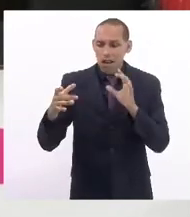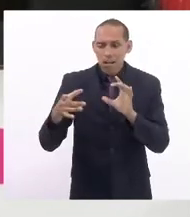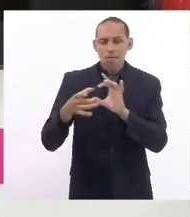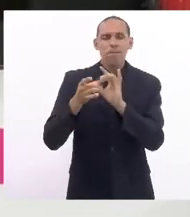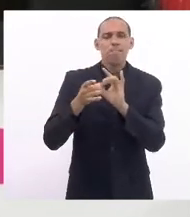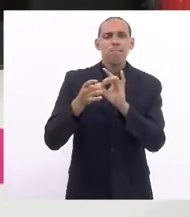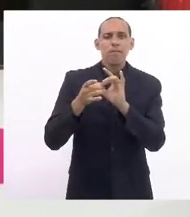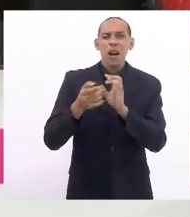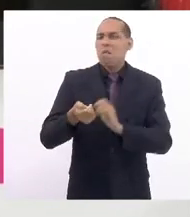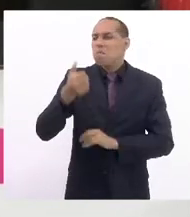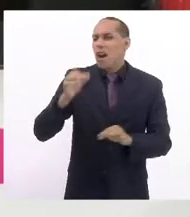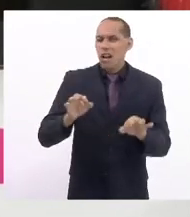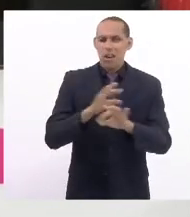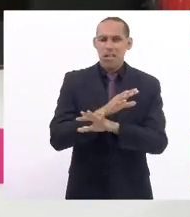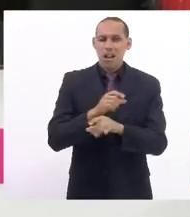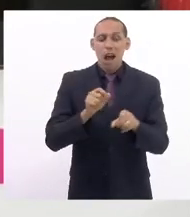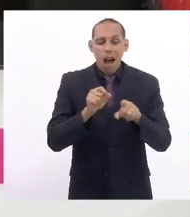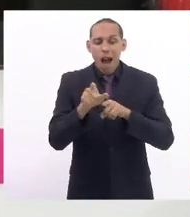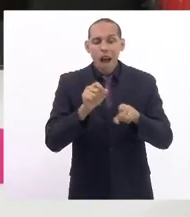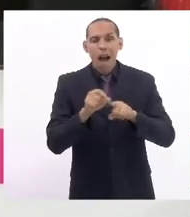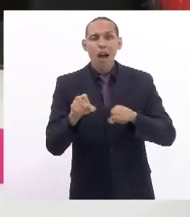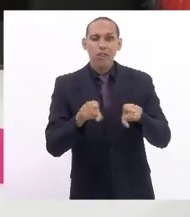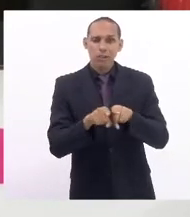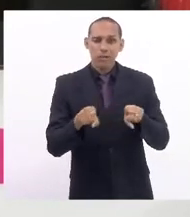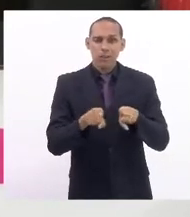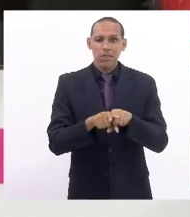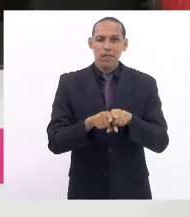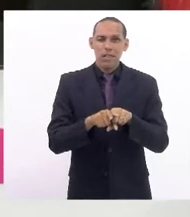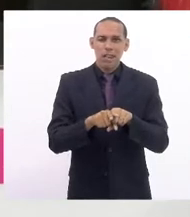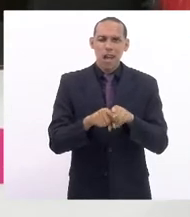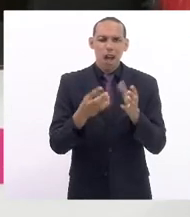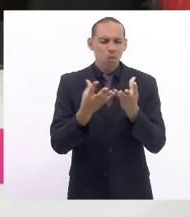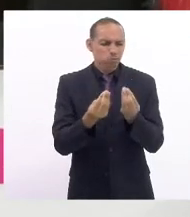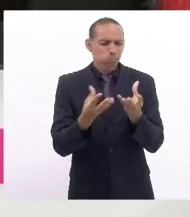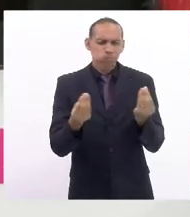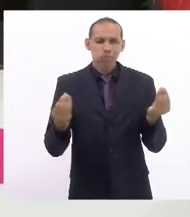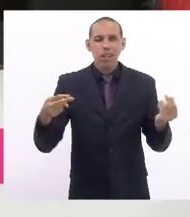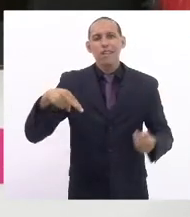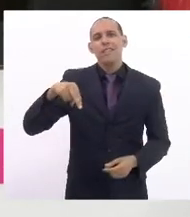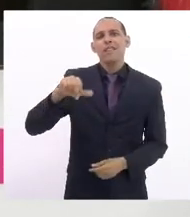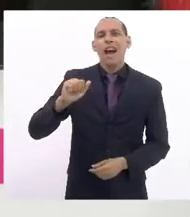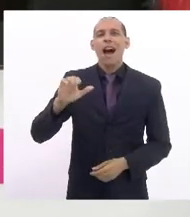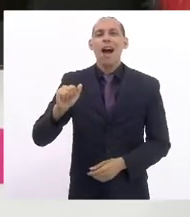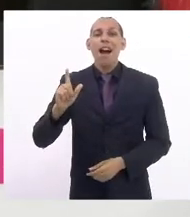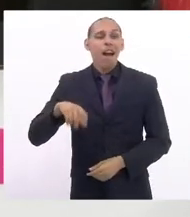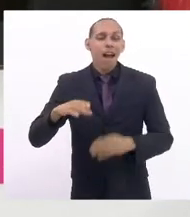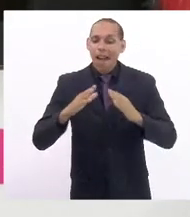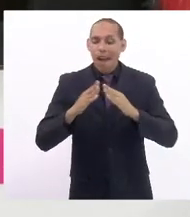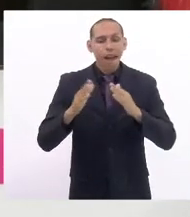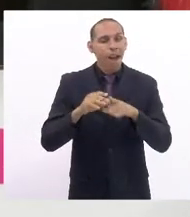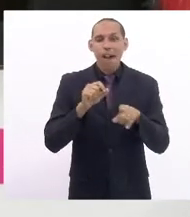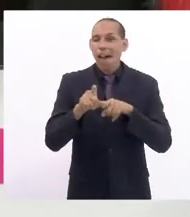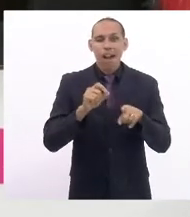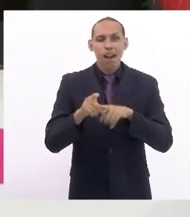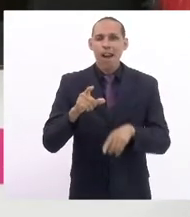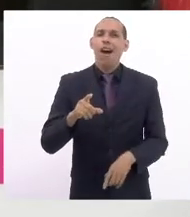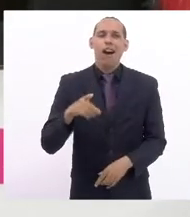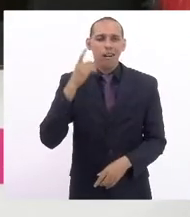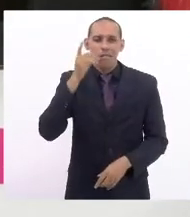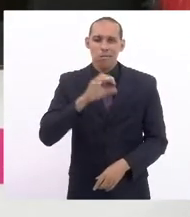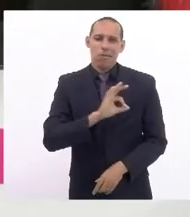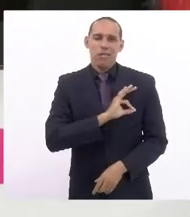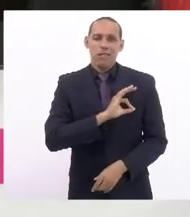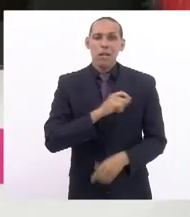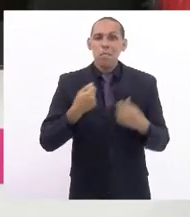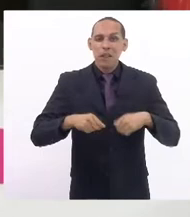terminando os aluguéis muitas muitas desses NACAs são casas alugadas deputada Marta Rocha e terão